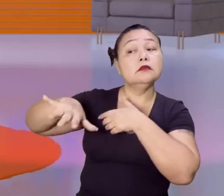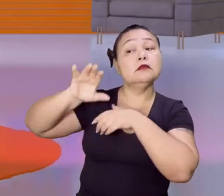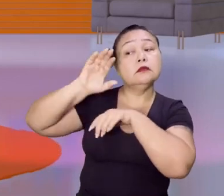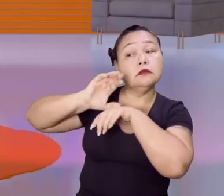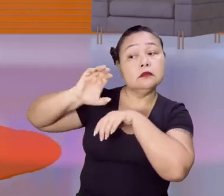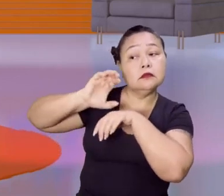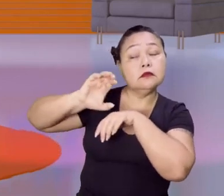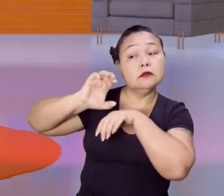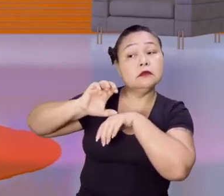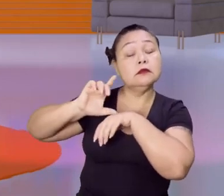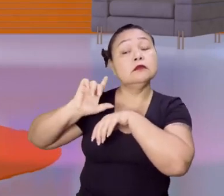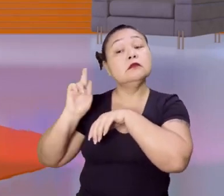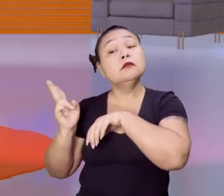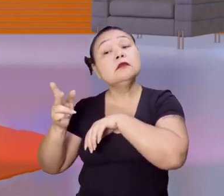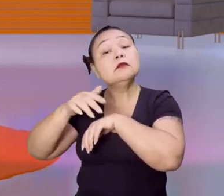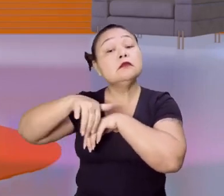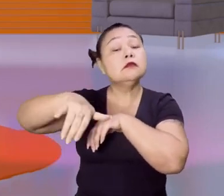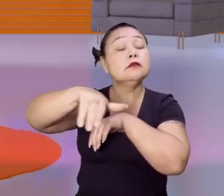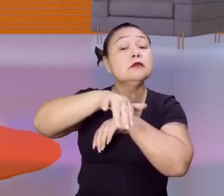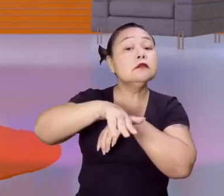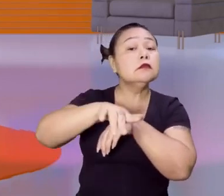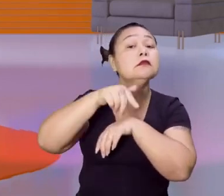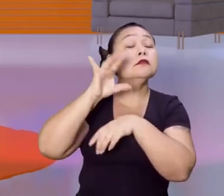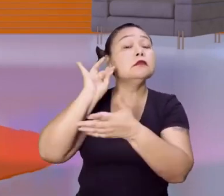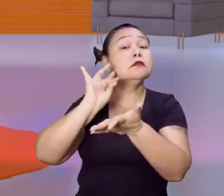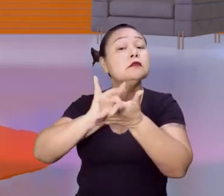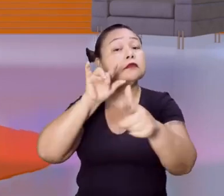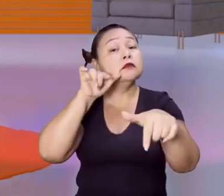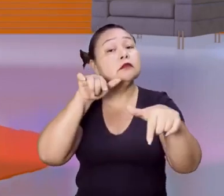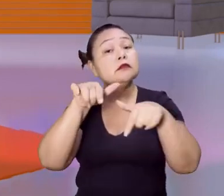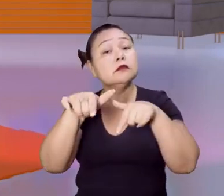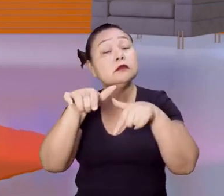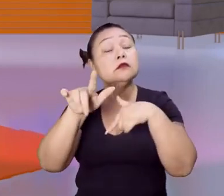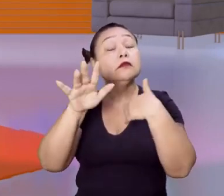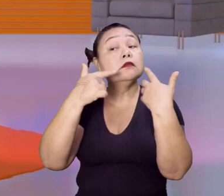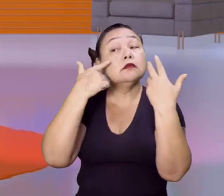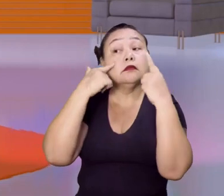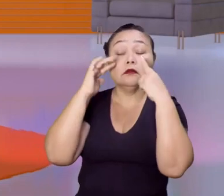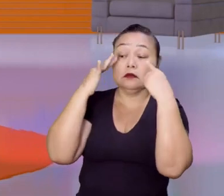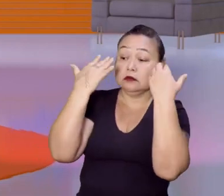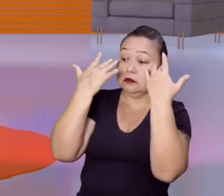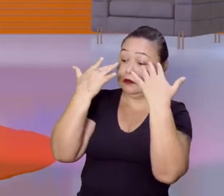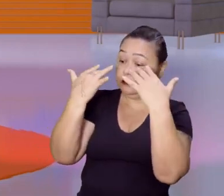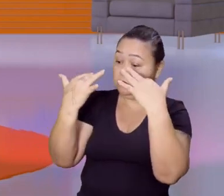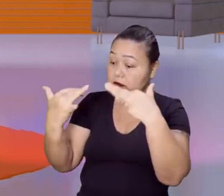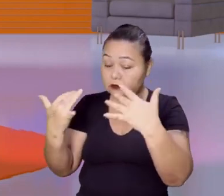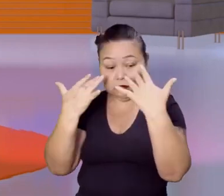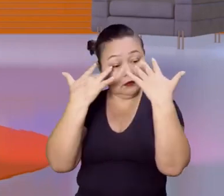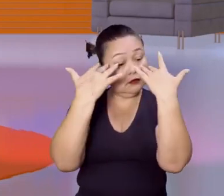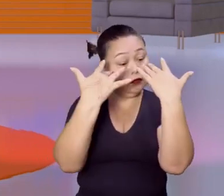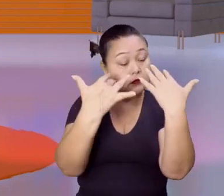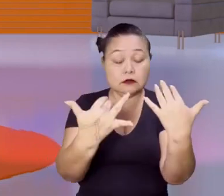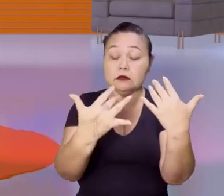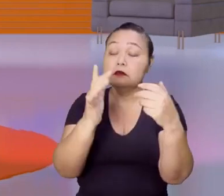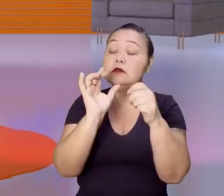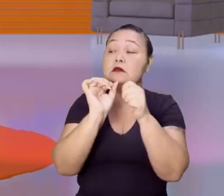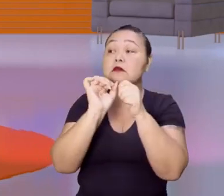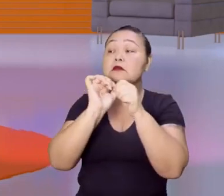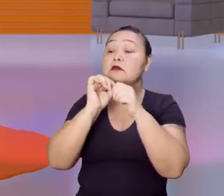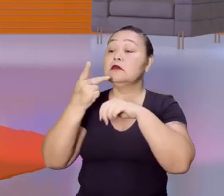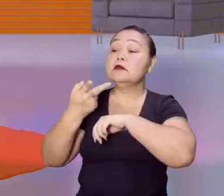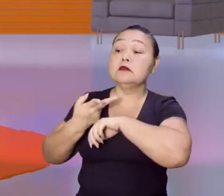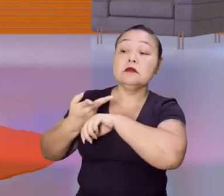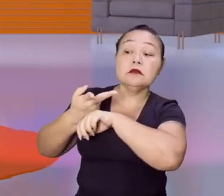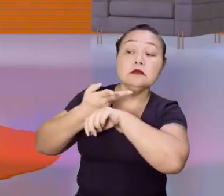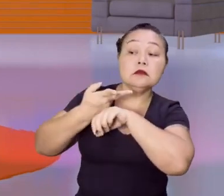curso? É uma área de atuação? O que será que deve ser atraente para quem está atrás de uma pessoa para trabalhar,